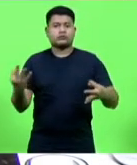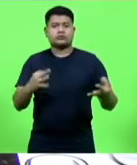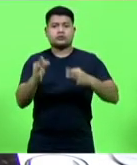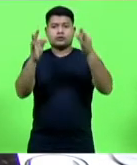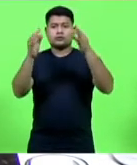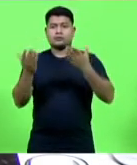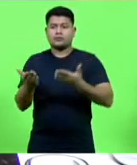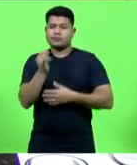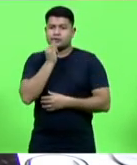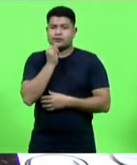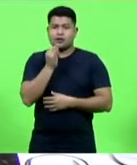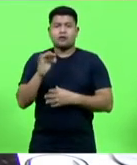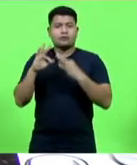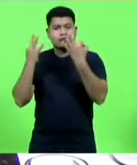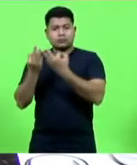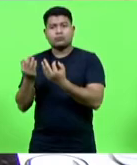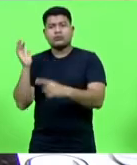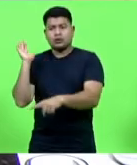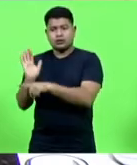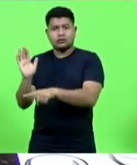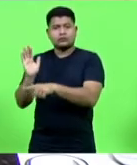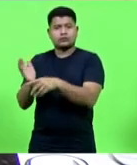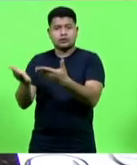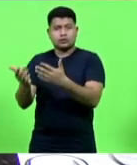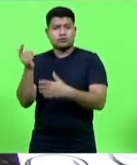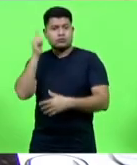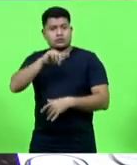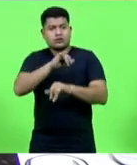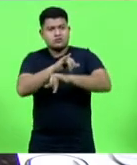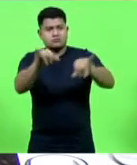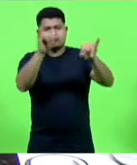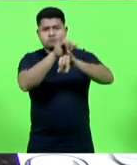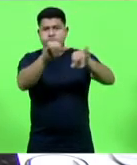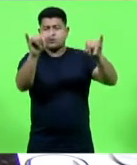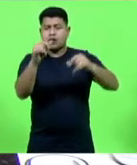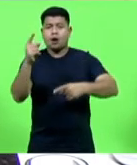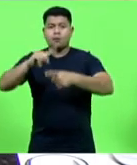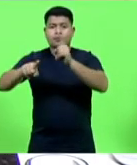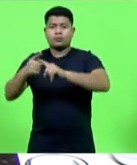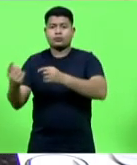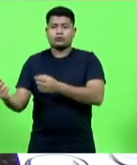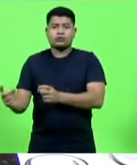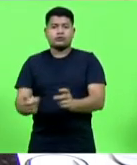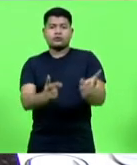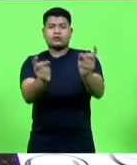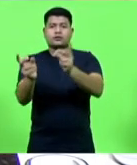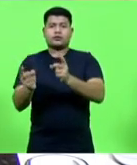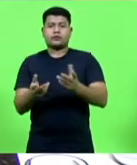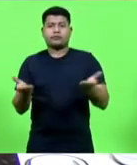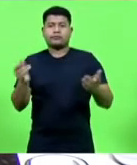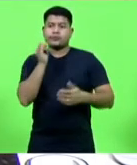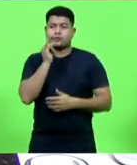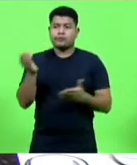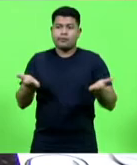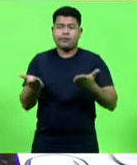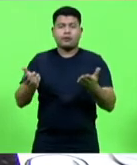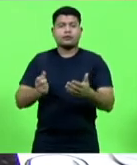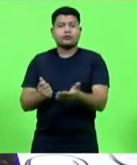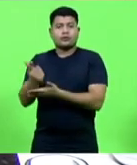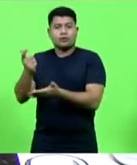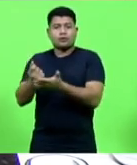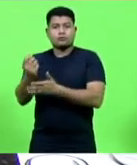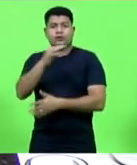filho, um neto, para que ele possa divulgar esse produto para o mundo. Hoje nós compramos da China, nós compramos